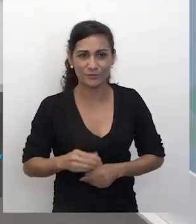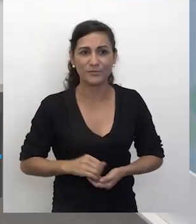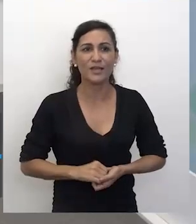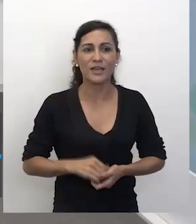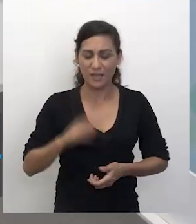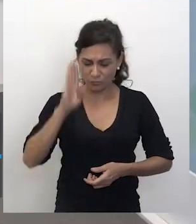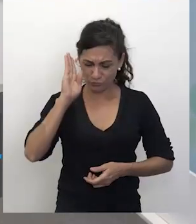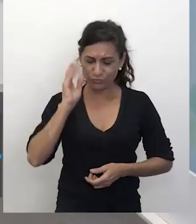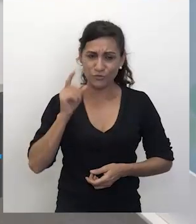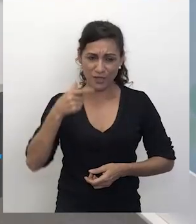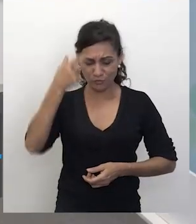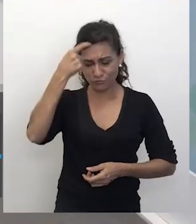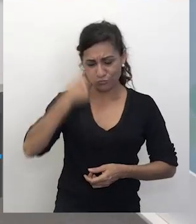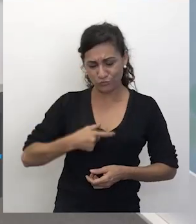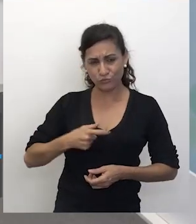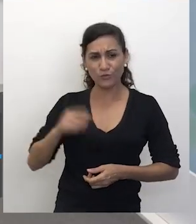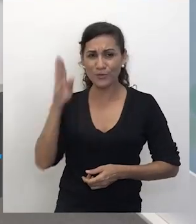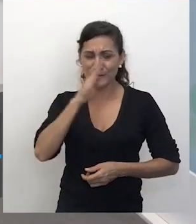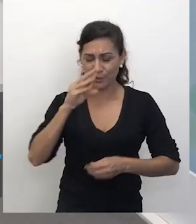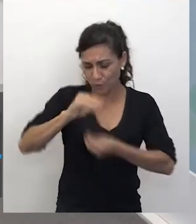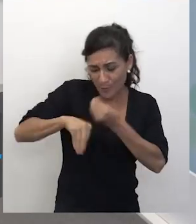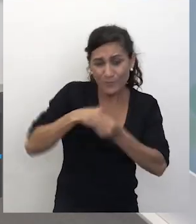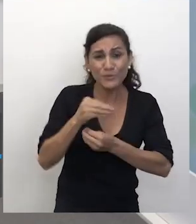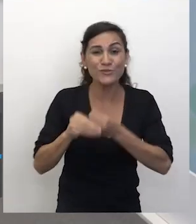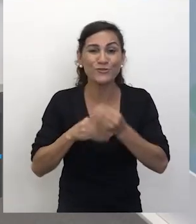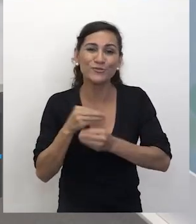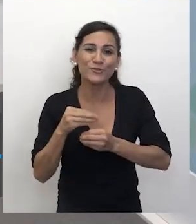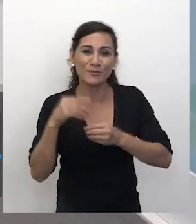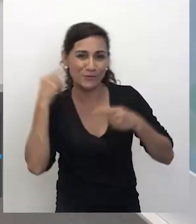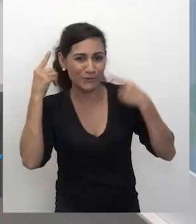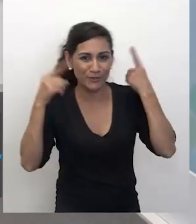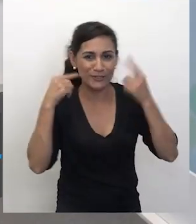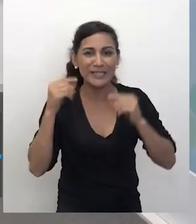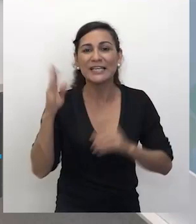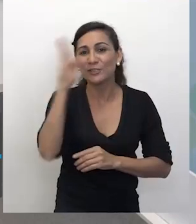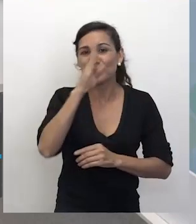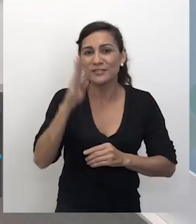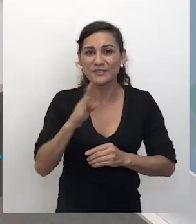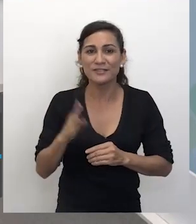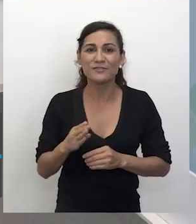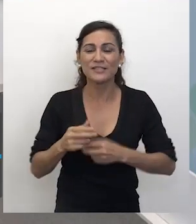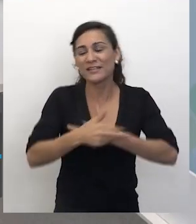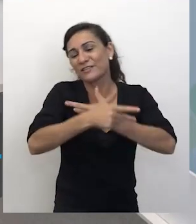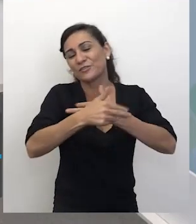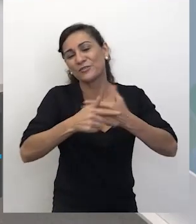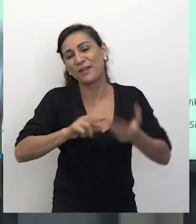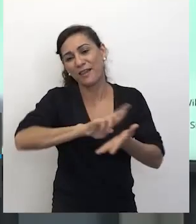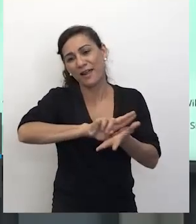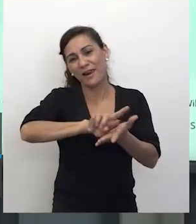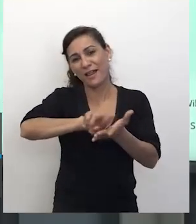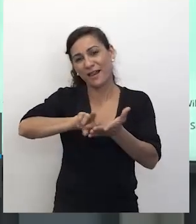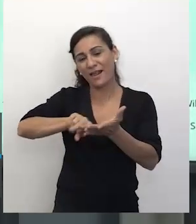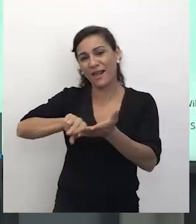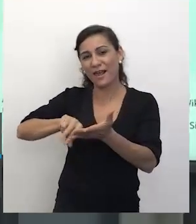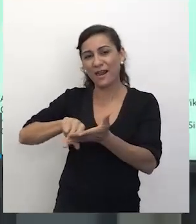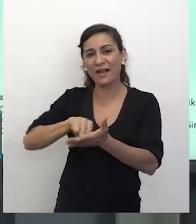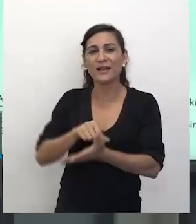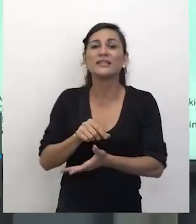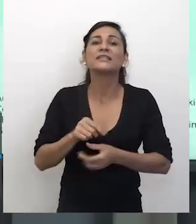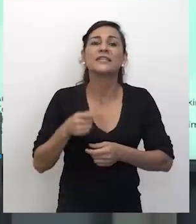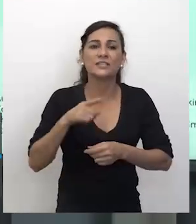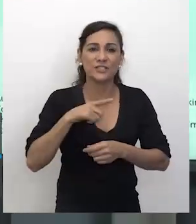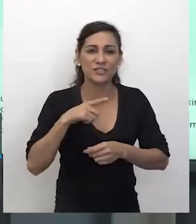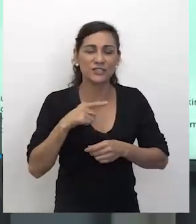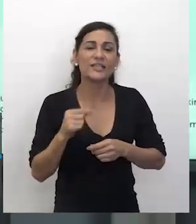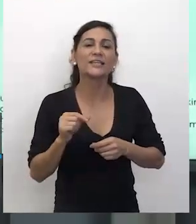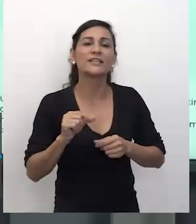Fabi. Eu sou fruto dessa mistura muito louca. Essa mistura e o Brasil é formado por essa diversidade, dessa pluralidade, que nós